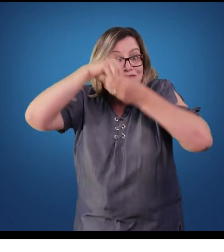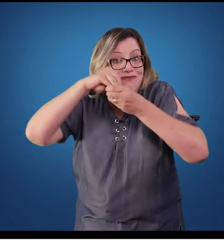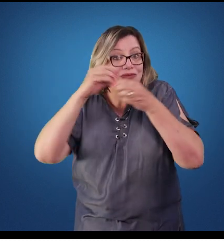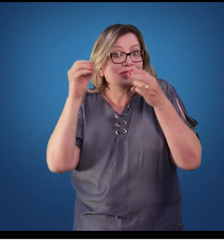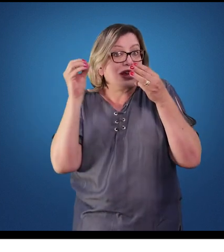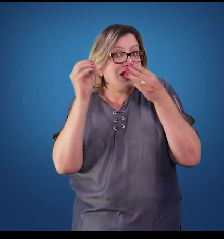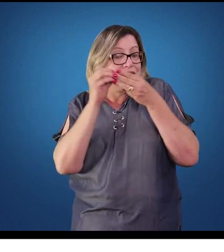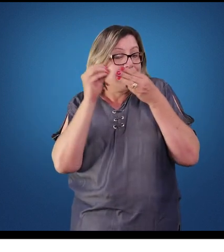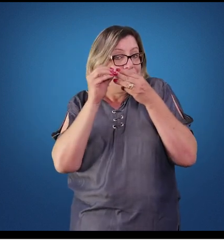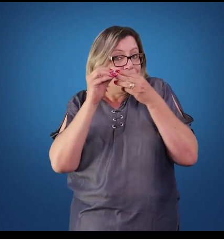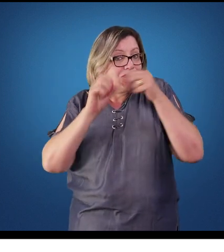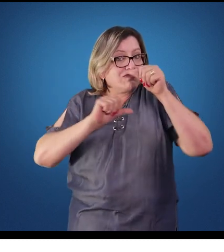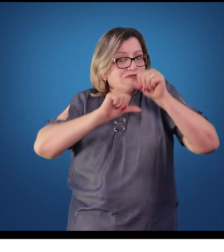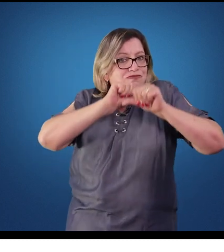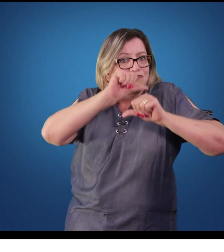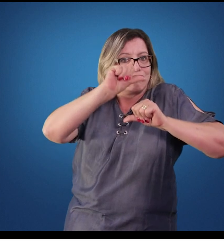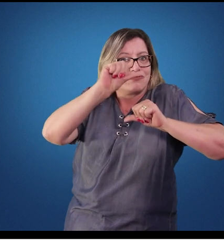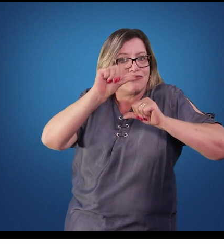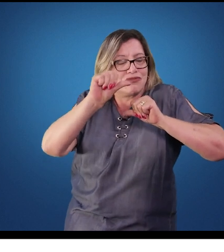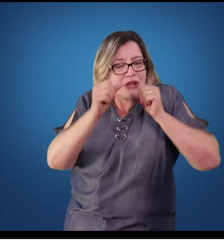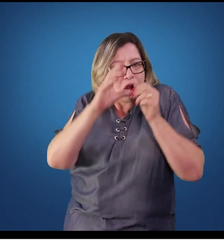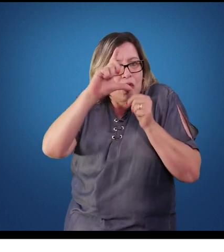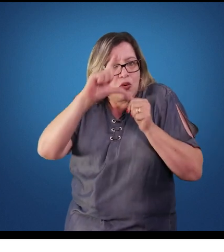concentração de ATP, gerando o